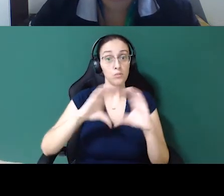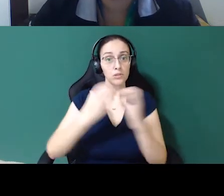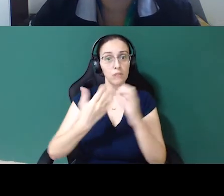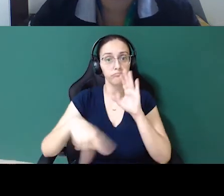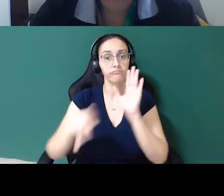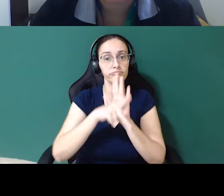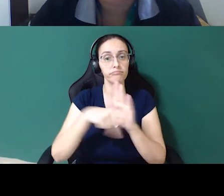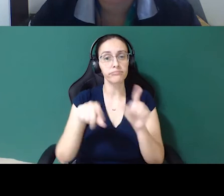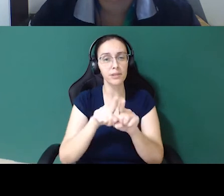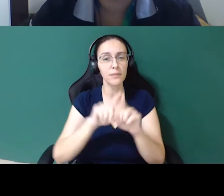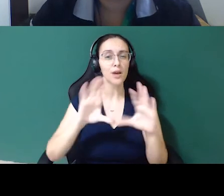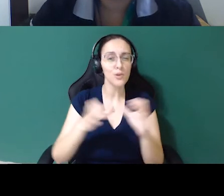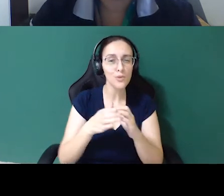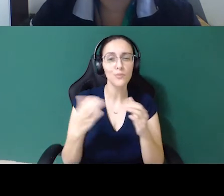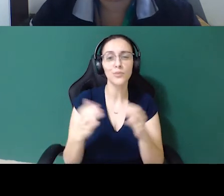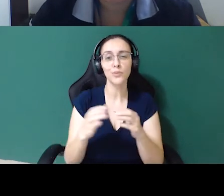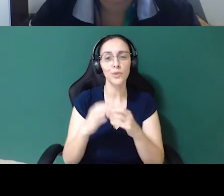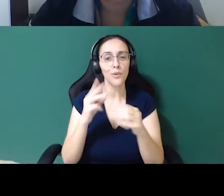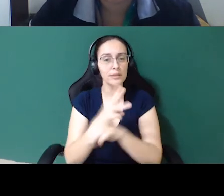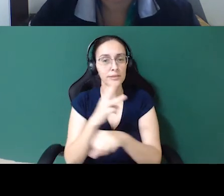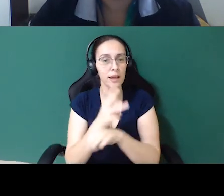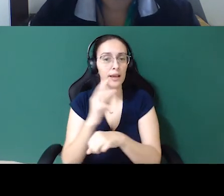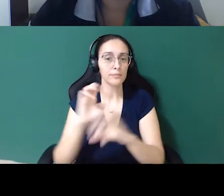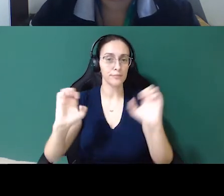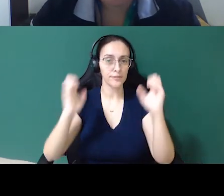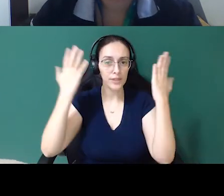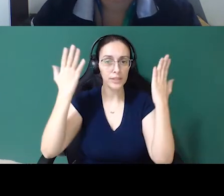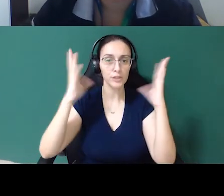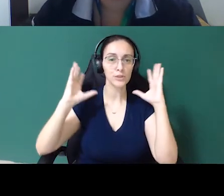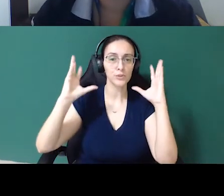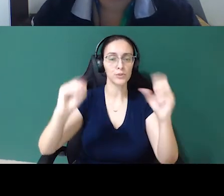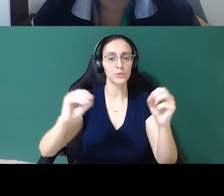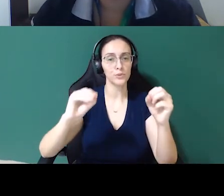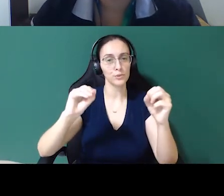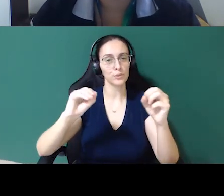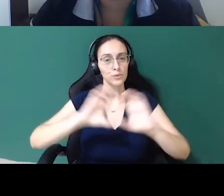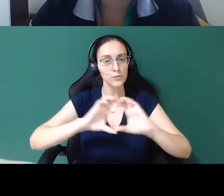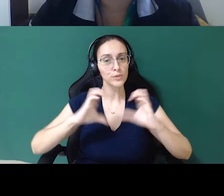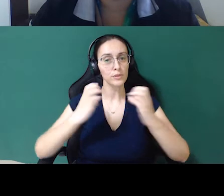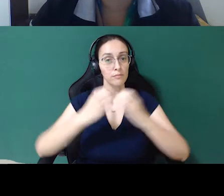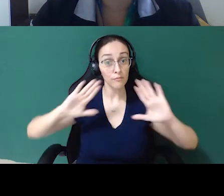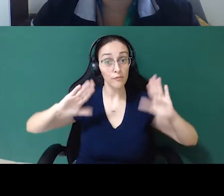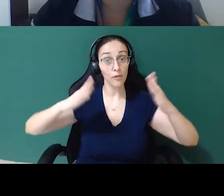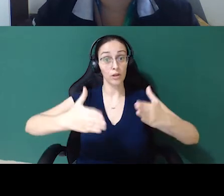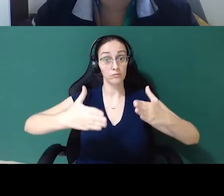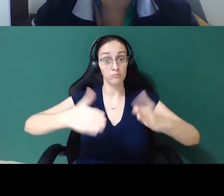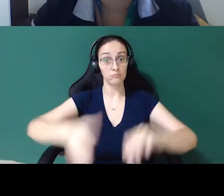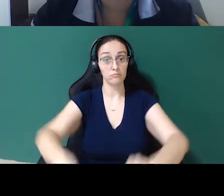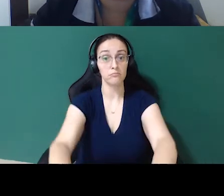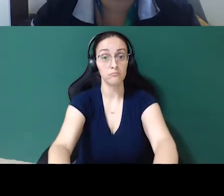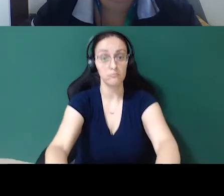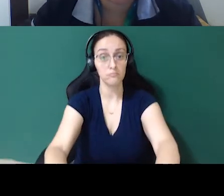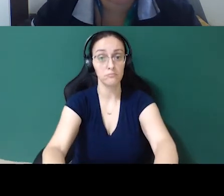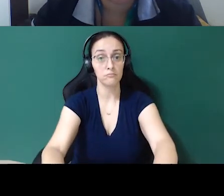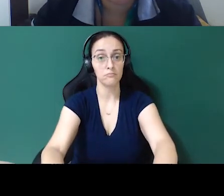acesso a grupos de WhatsApp, a eventos de comunidades voltadas para o próprio fortalecimento